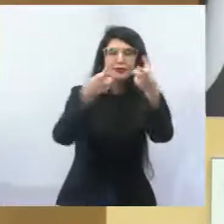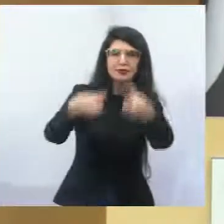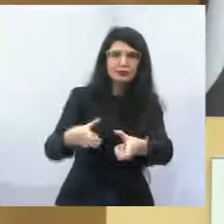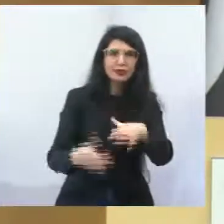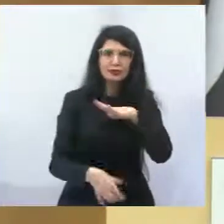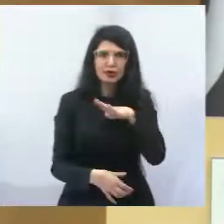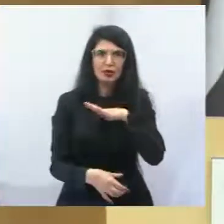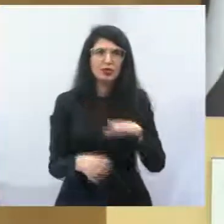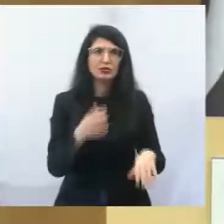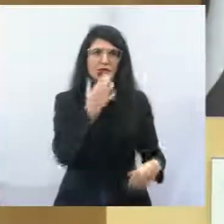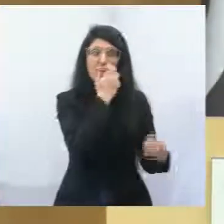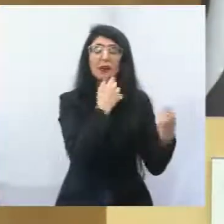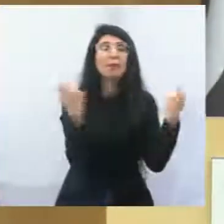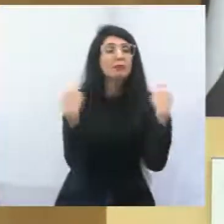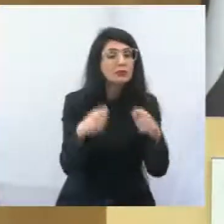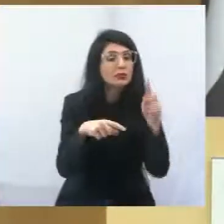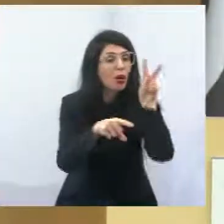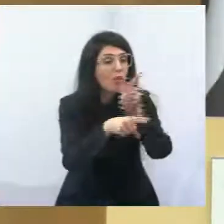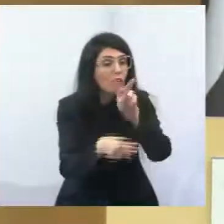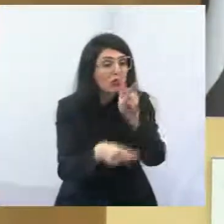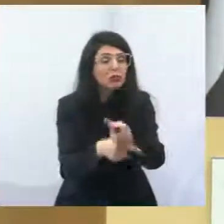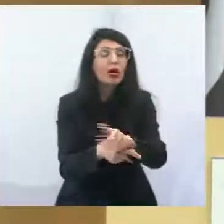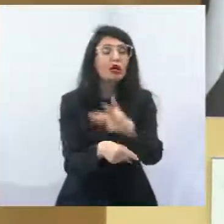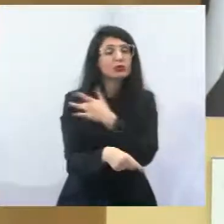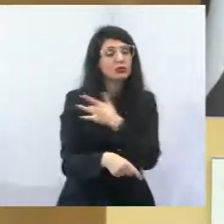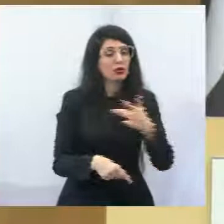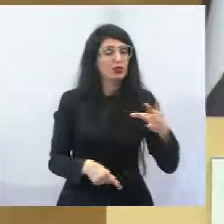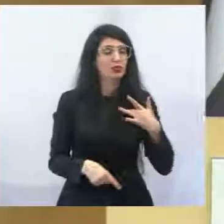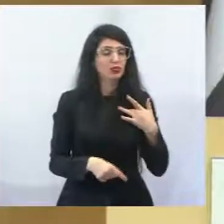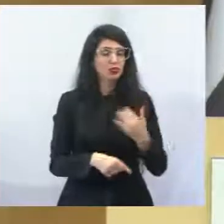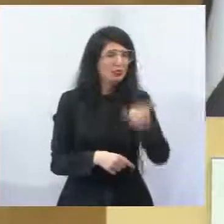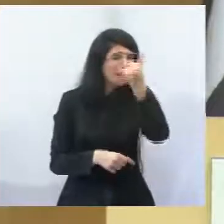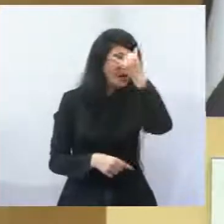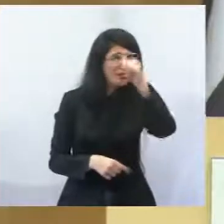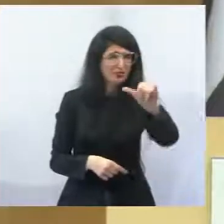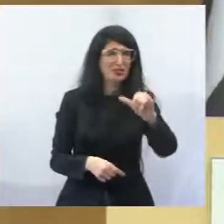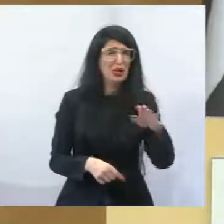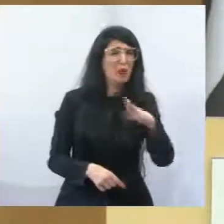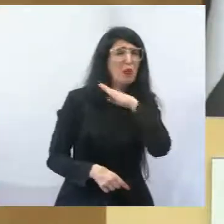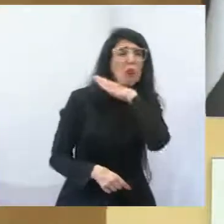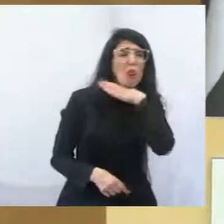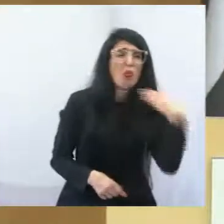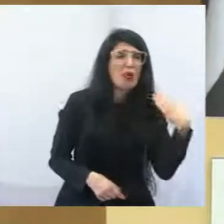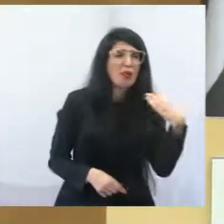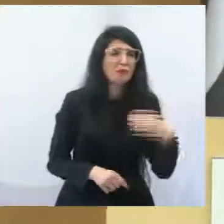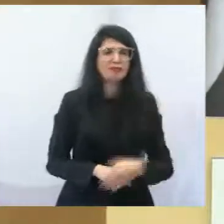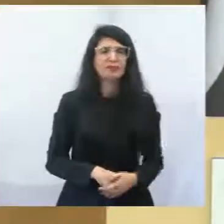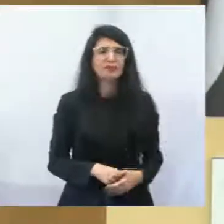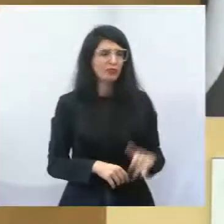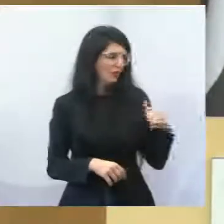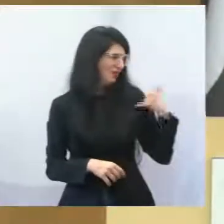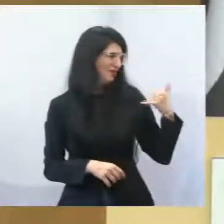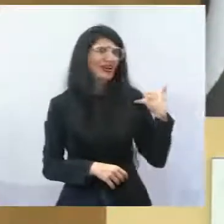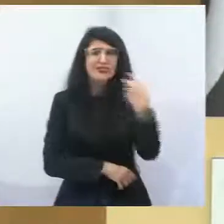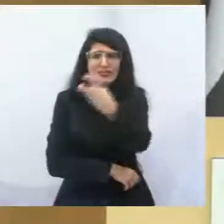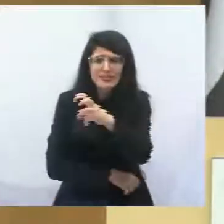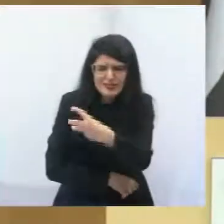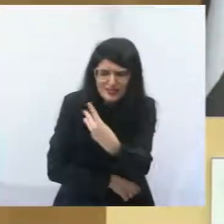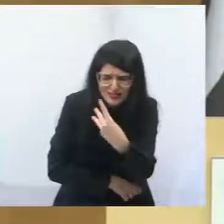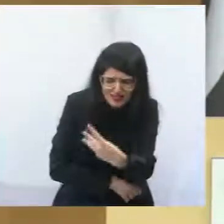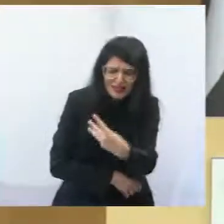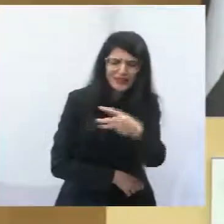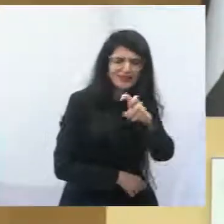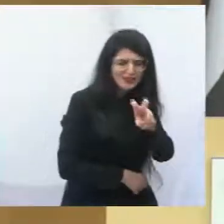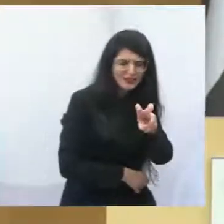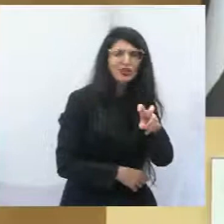tratamento adequado no sentido de a gente conseguir também resgatá-la. É uma pessoa nova, jovem e o que